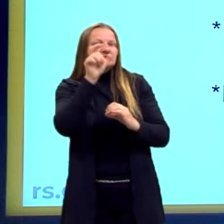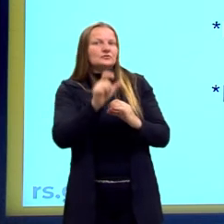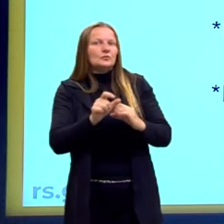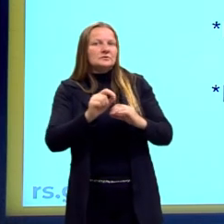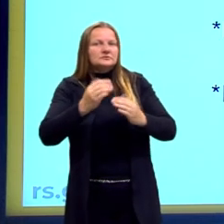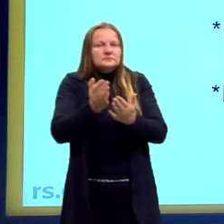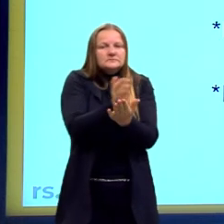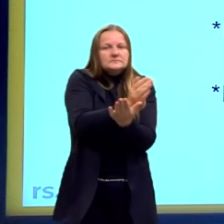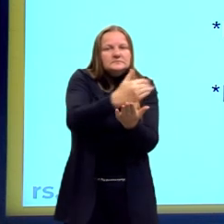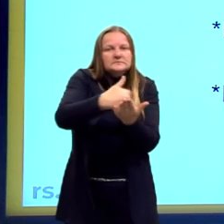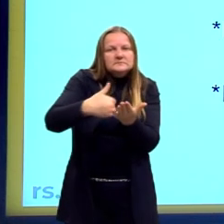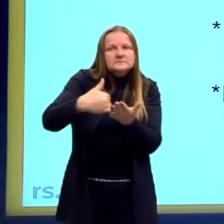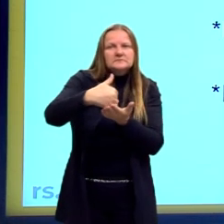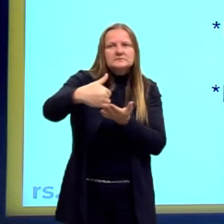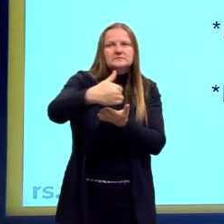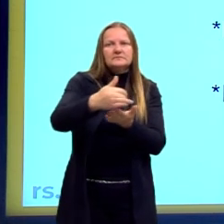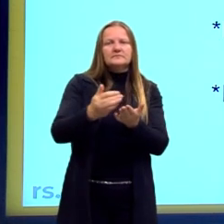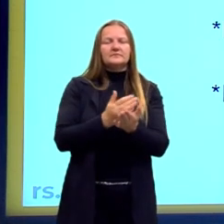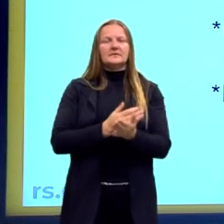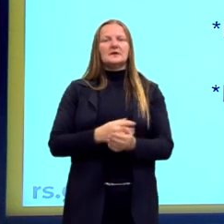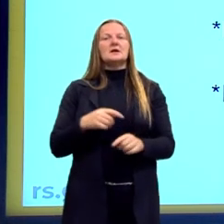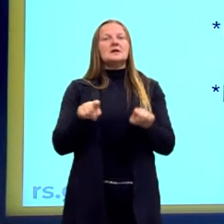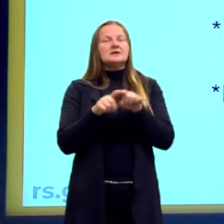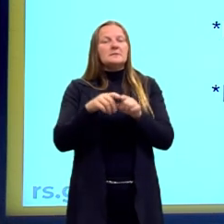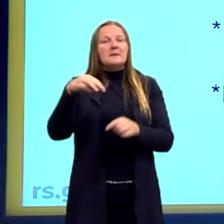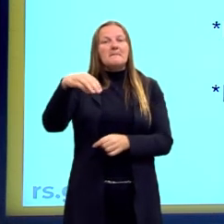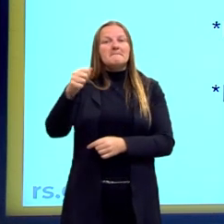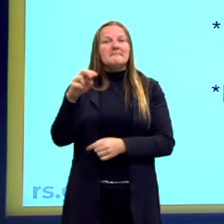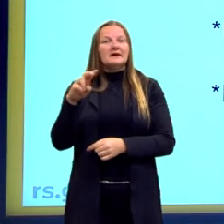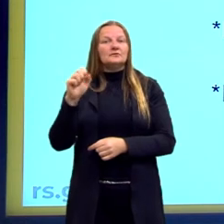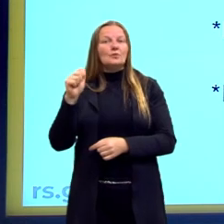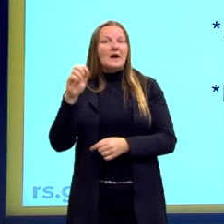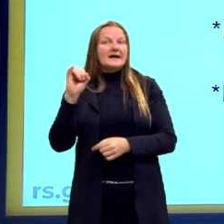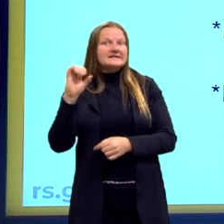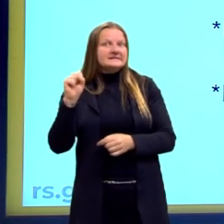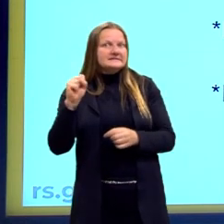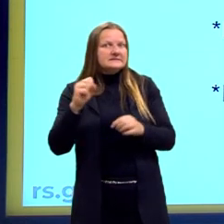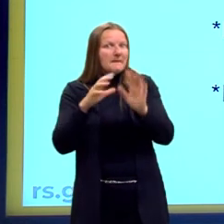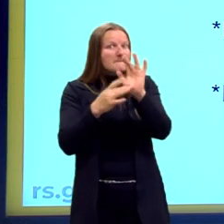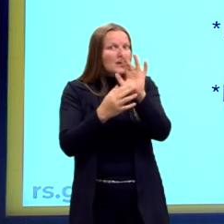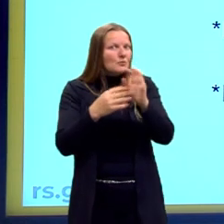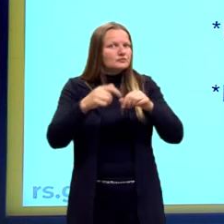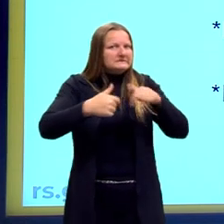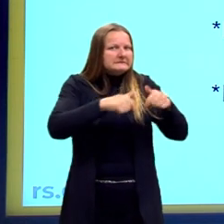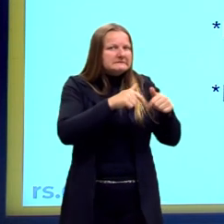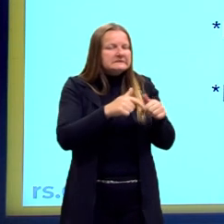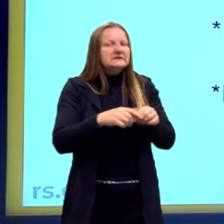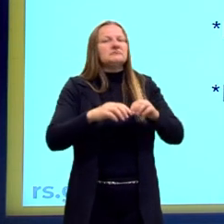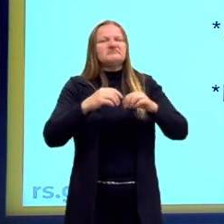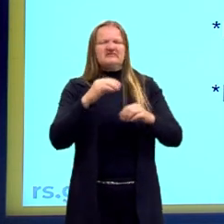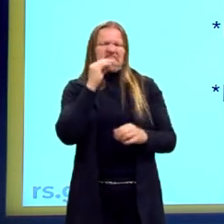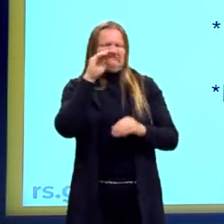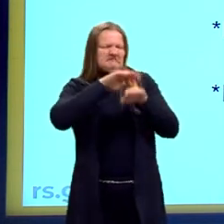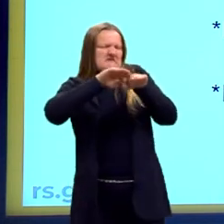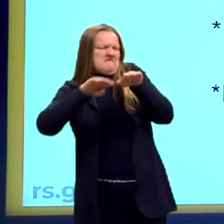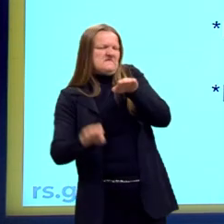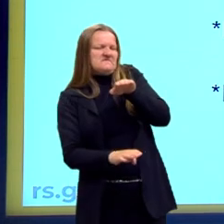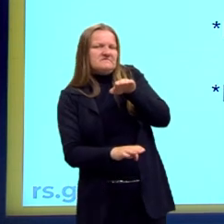trabalho. E sempre o trabalho manual de forma pejorativa. E aí o trabalho intelectual, filosófico, era visto de uma forma